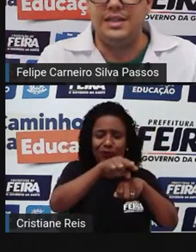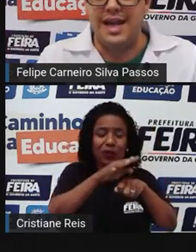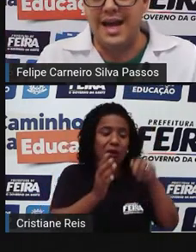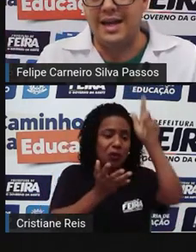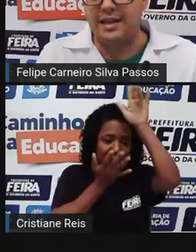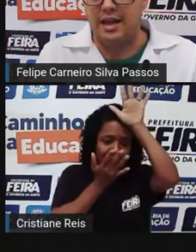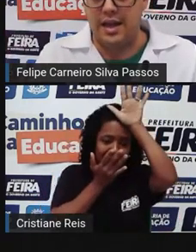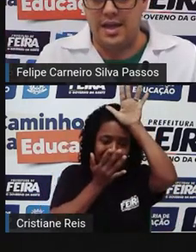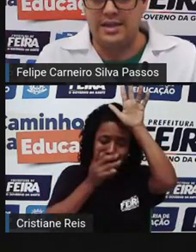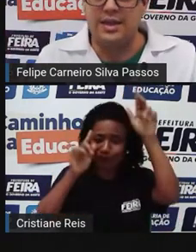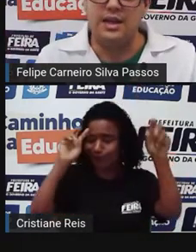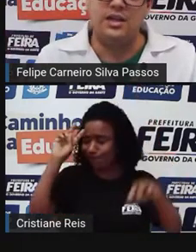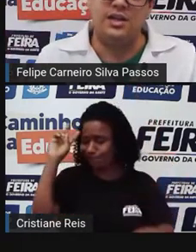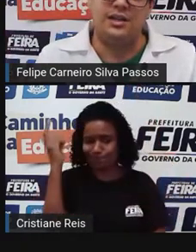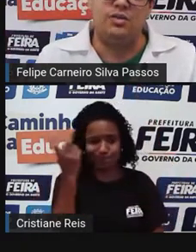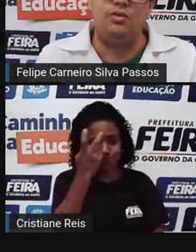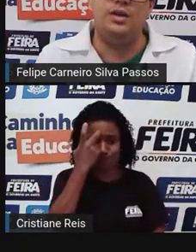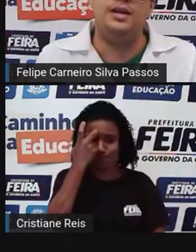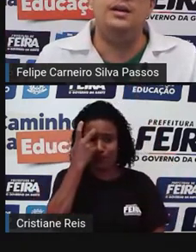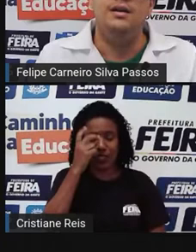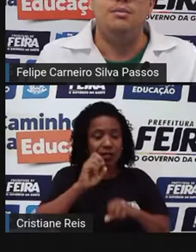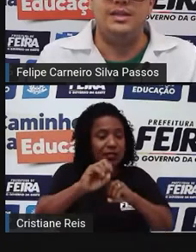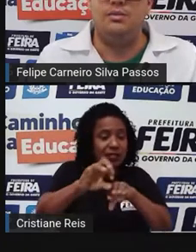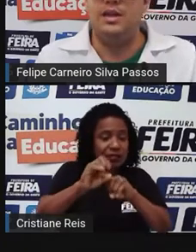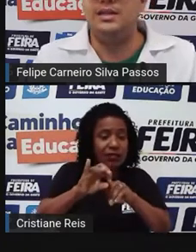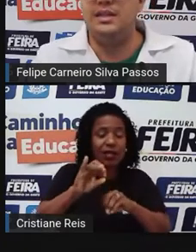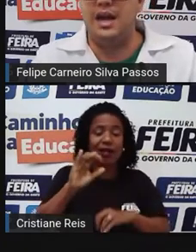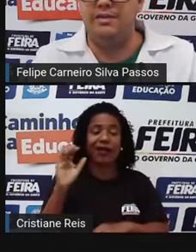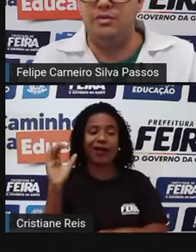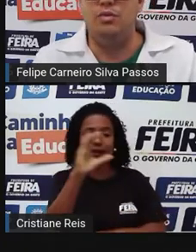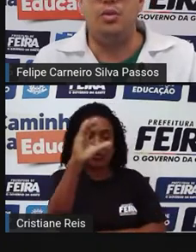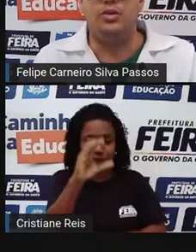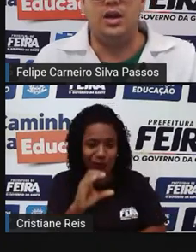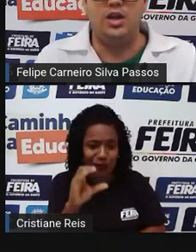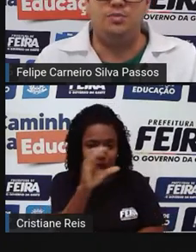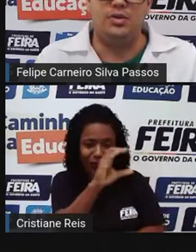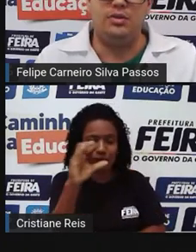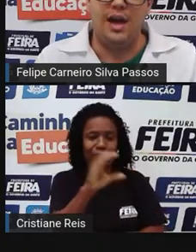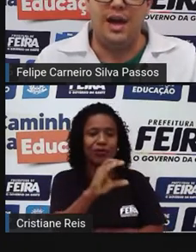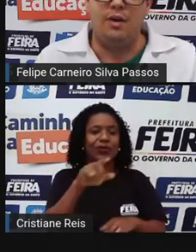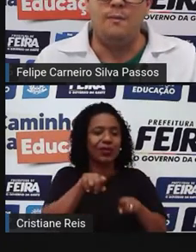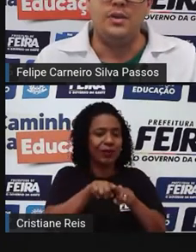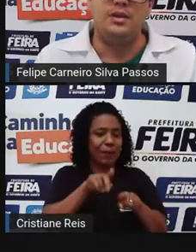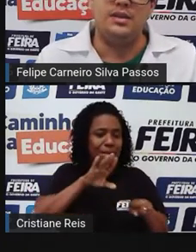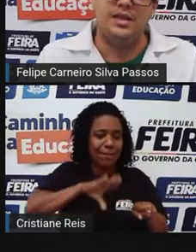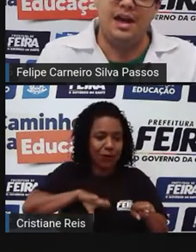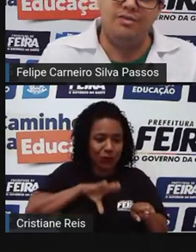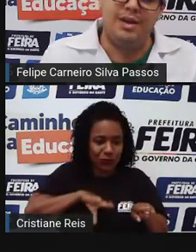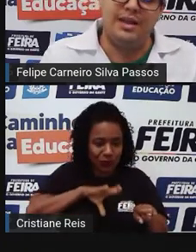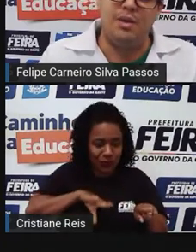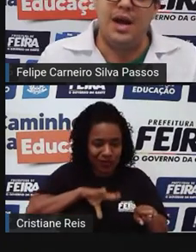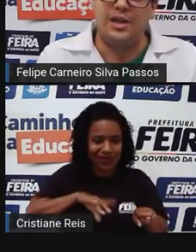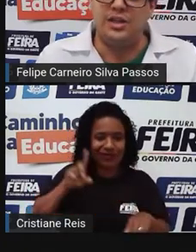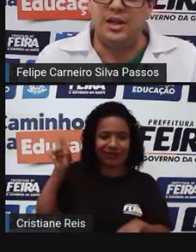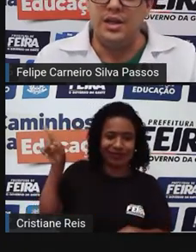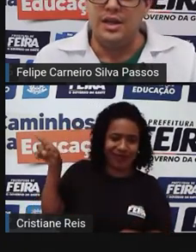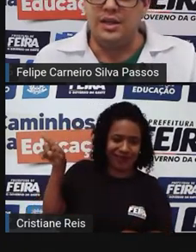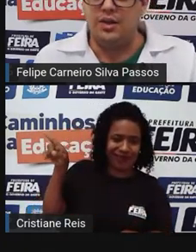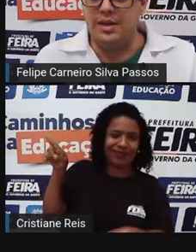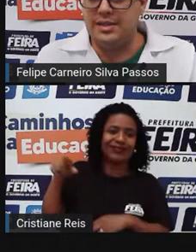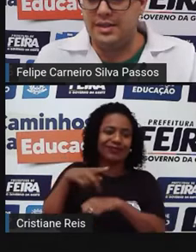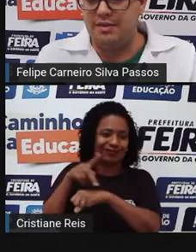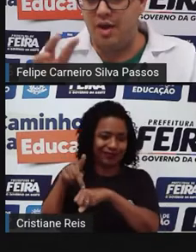ensinar a catequese da igreja católica, mas também ensinavam o português de Portugal, ensinavam matemática.